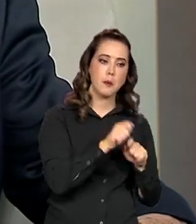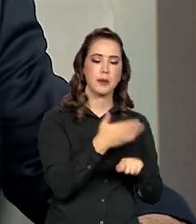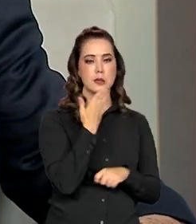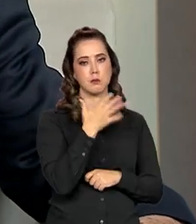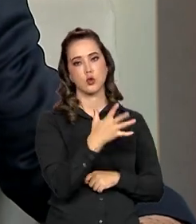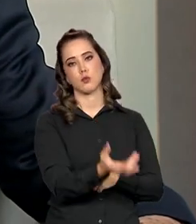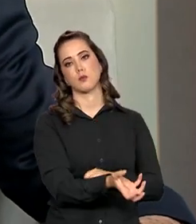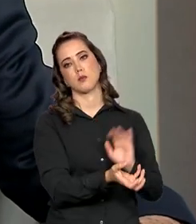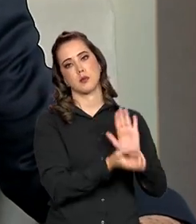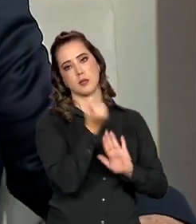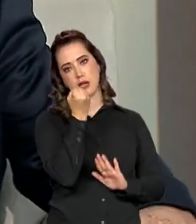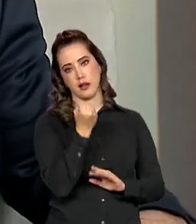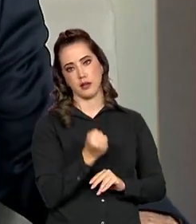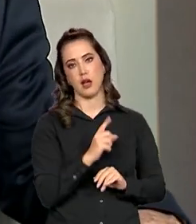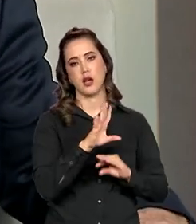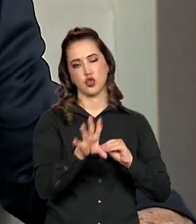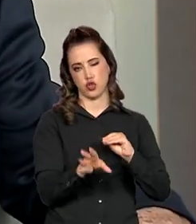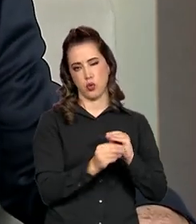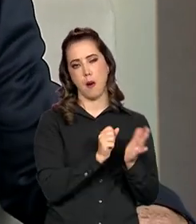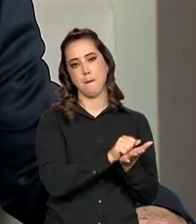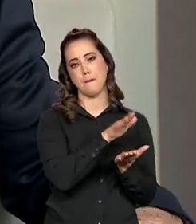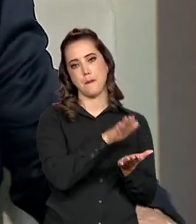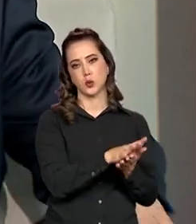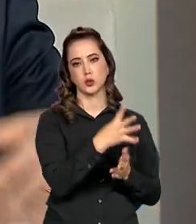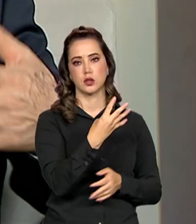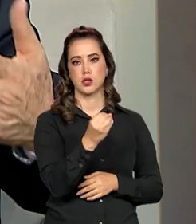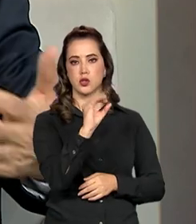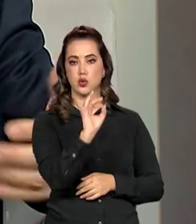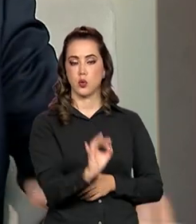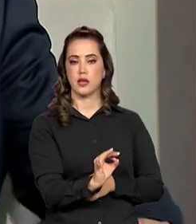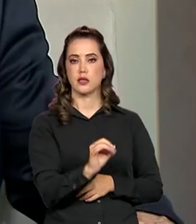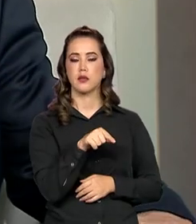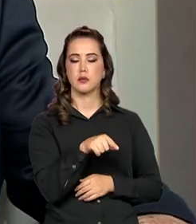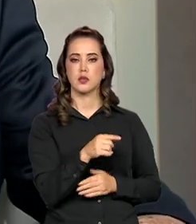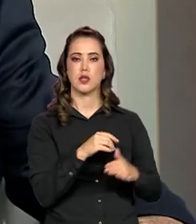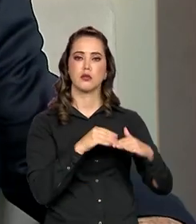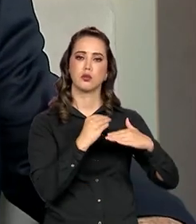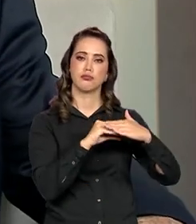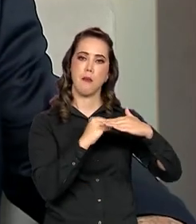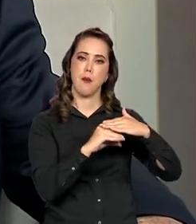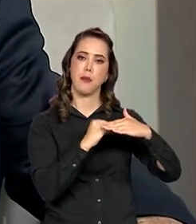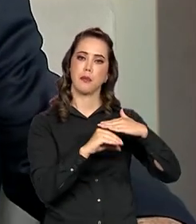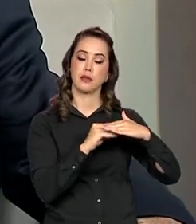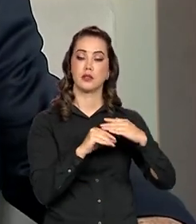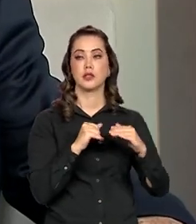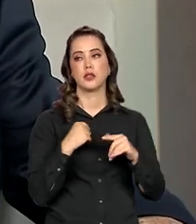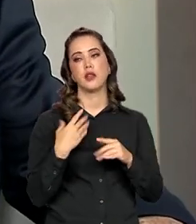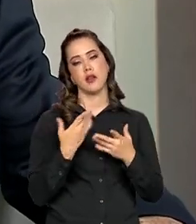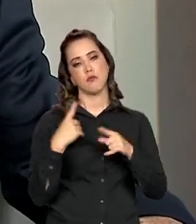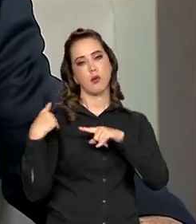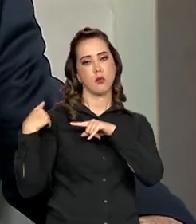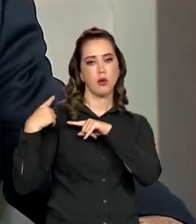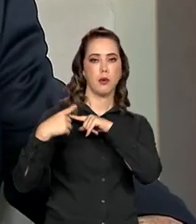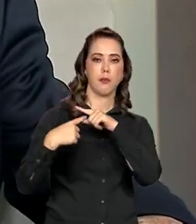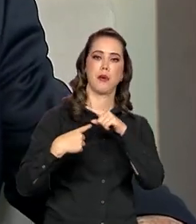acrescido de uma multa de 40% do que tivesse depositado. E assim vem funcionando.